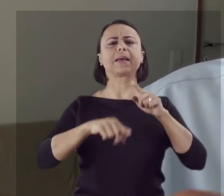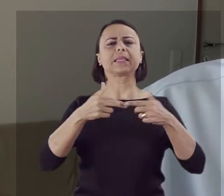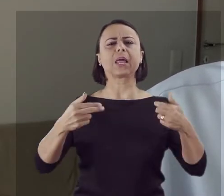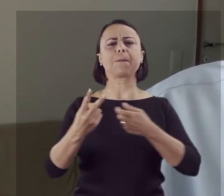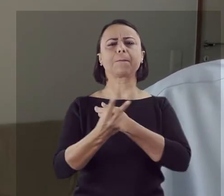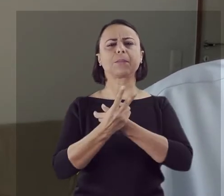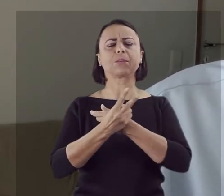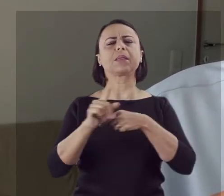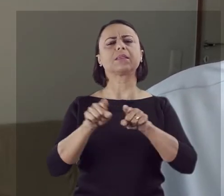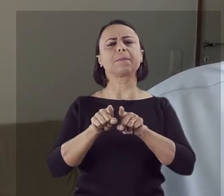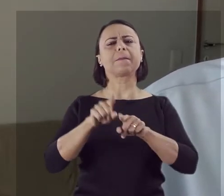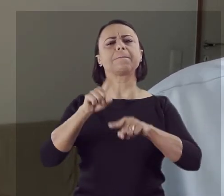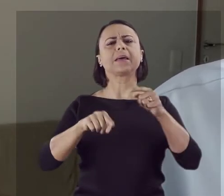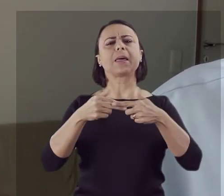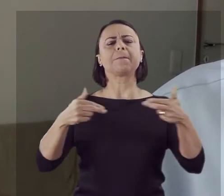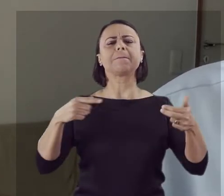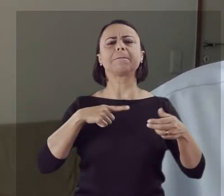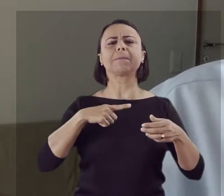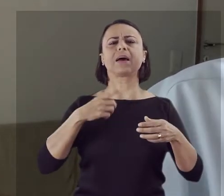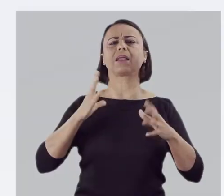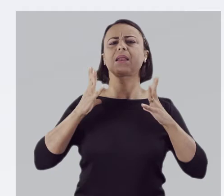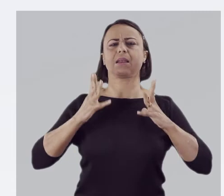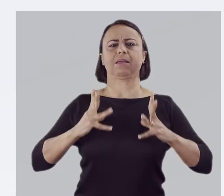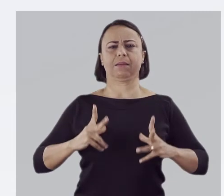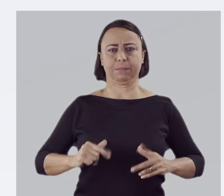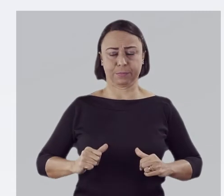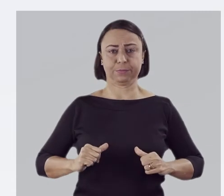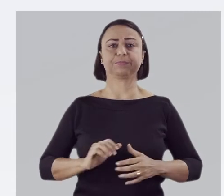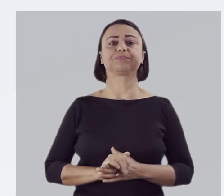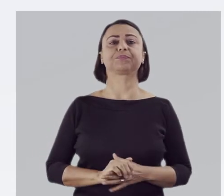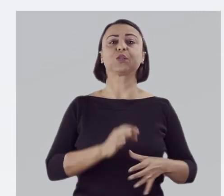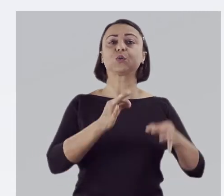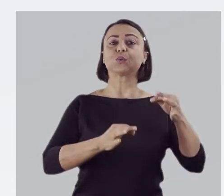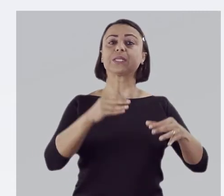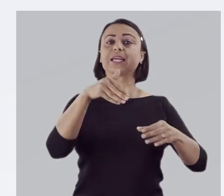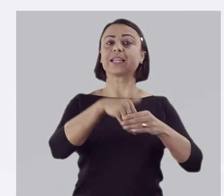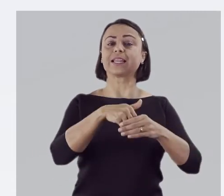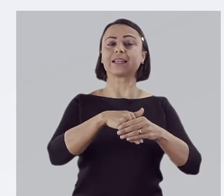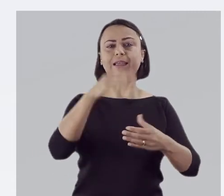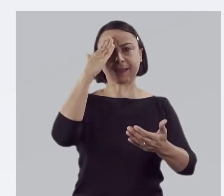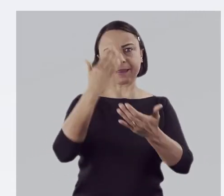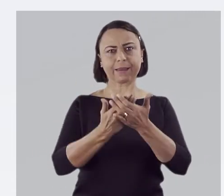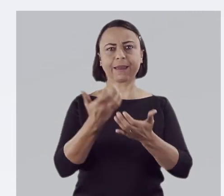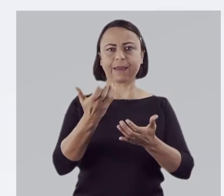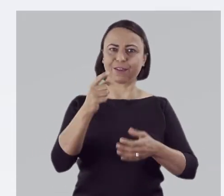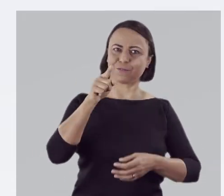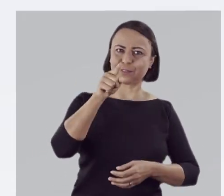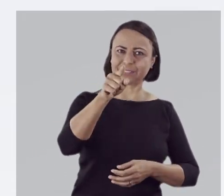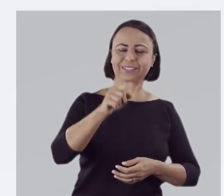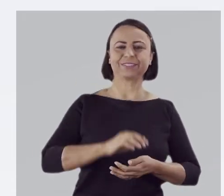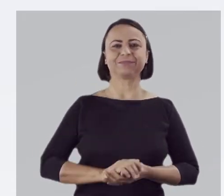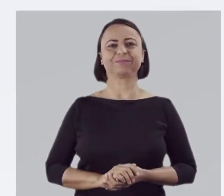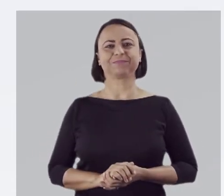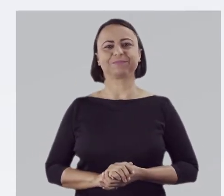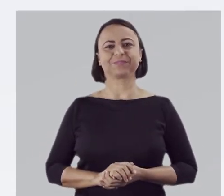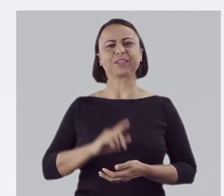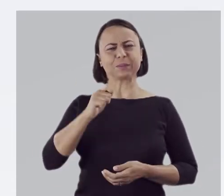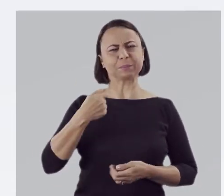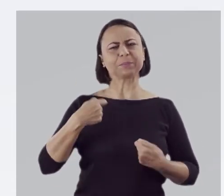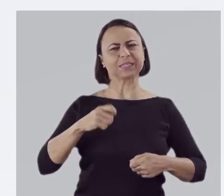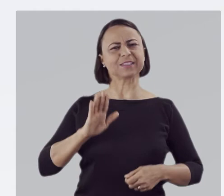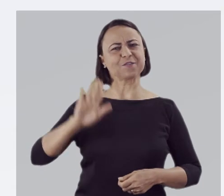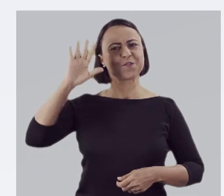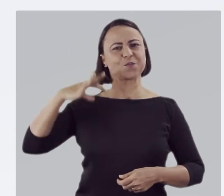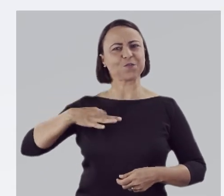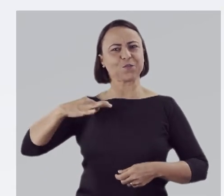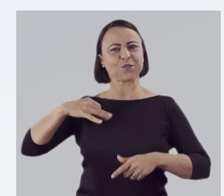materiais para esterilização. A Justiça Eleitoral conta com você. Seja